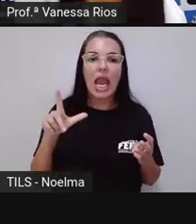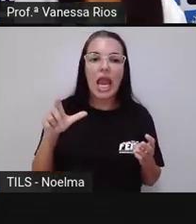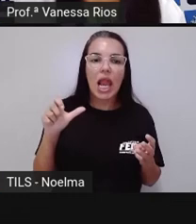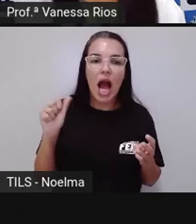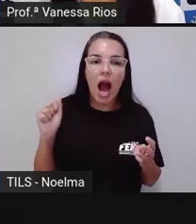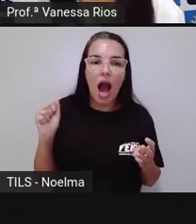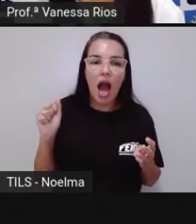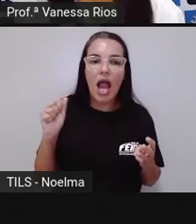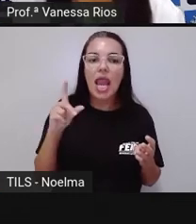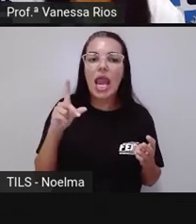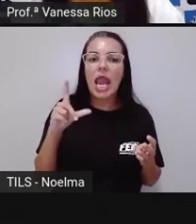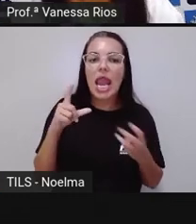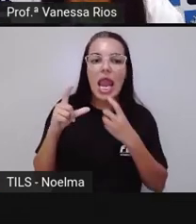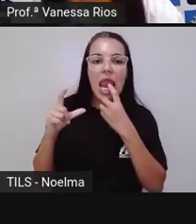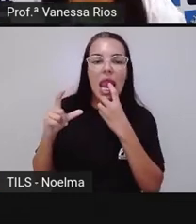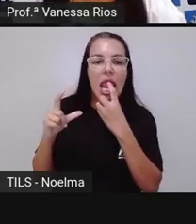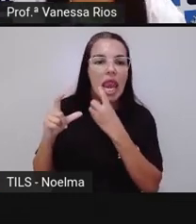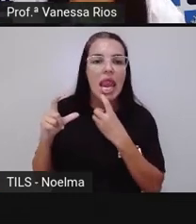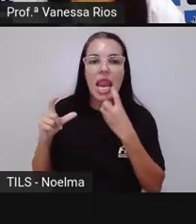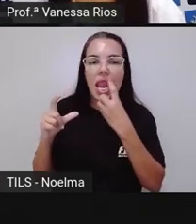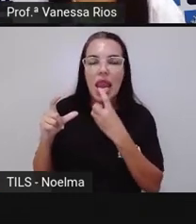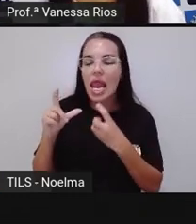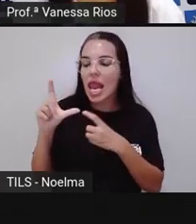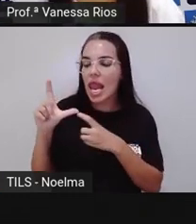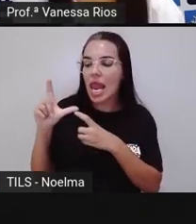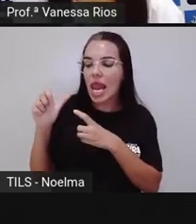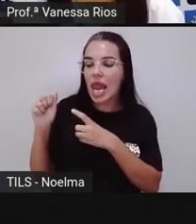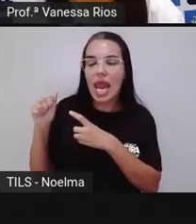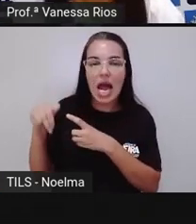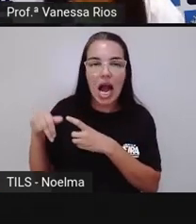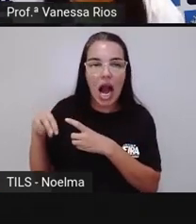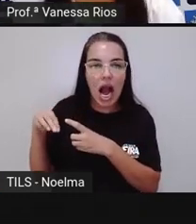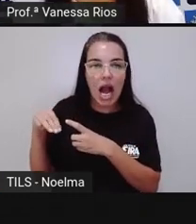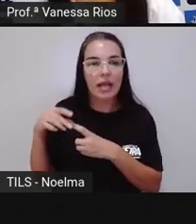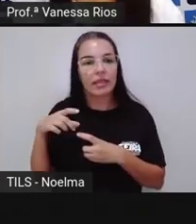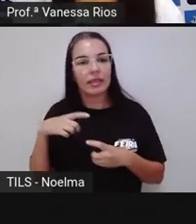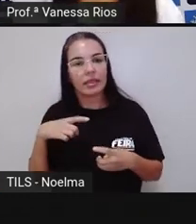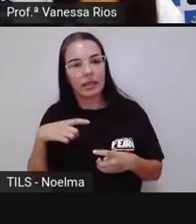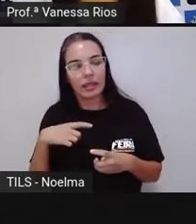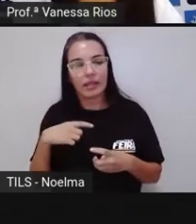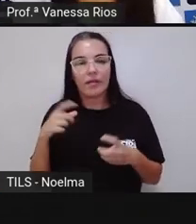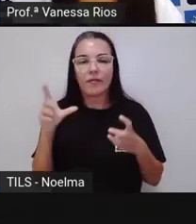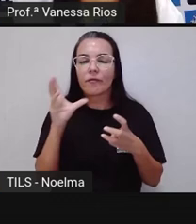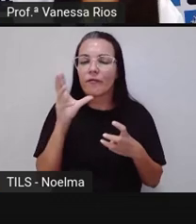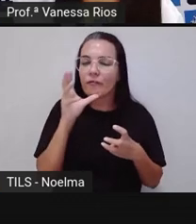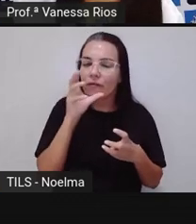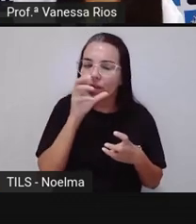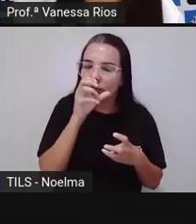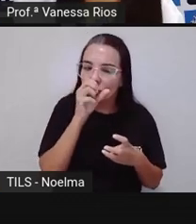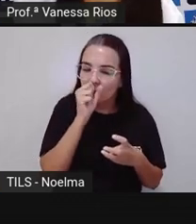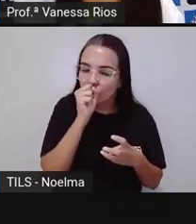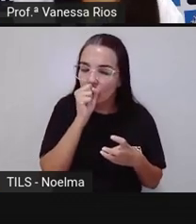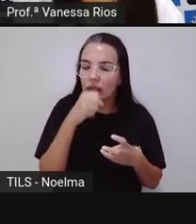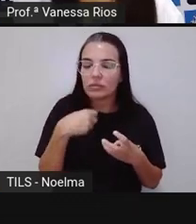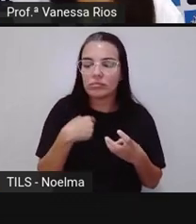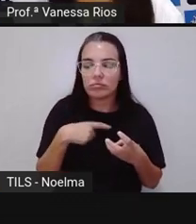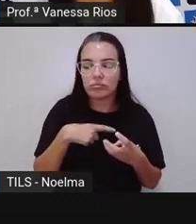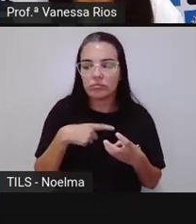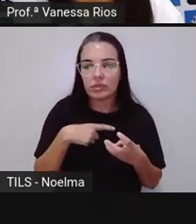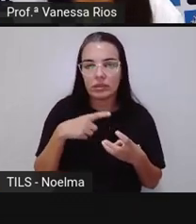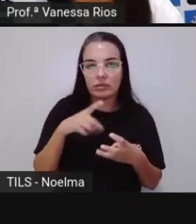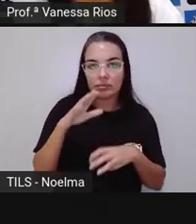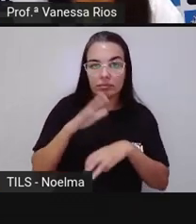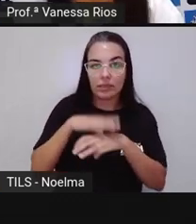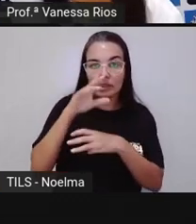Automaticamente a gente já percebe, não é? Que a sílaba lã é a sílaba pronunciada com mais ênfase. Então é a